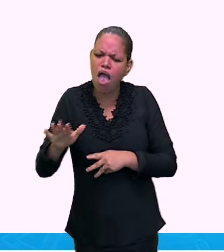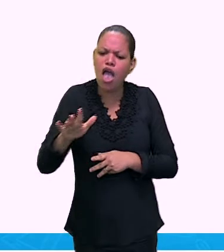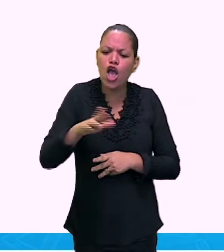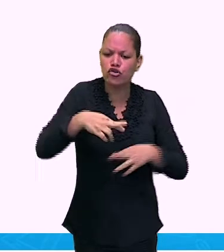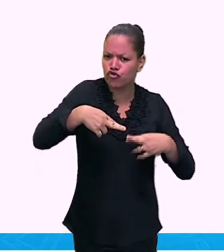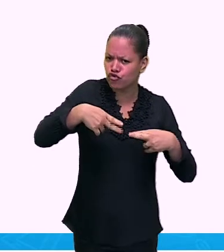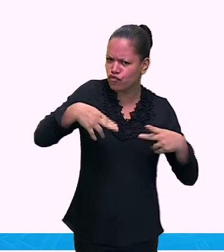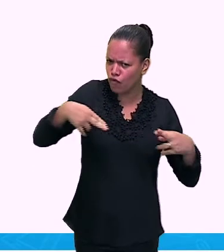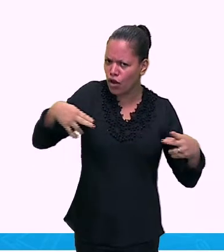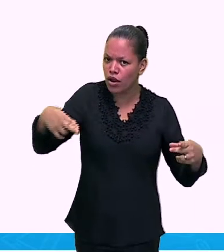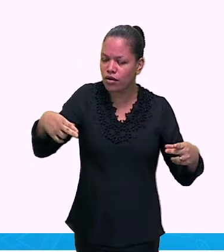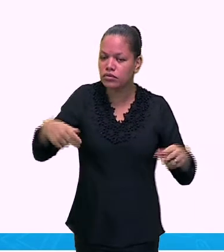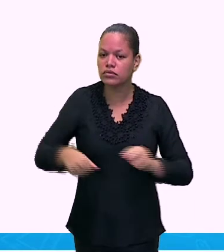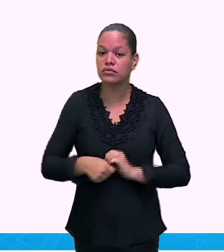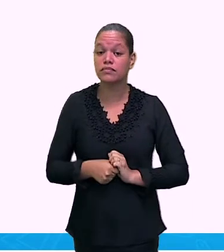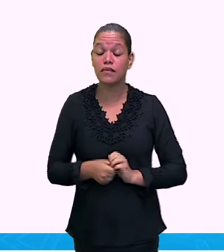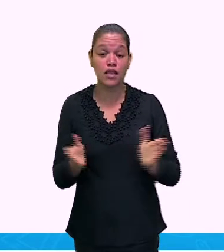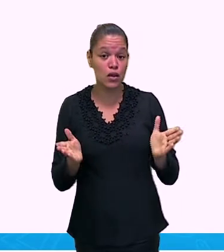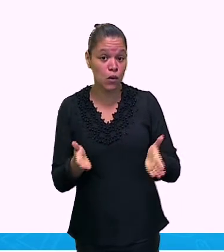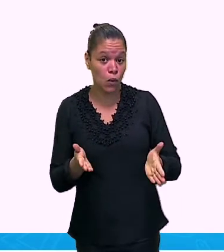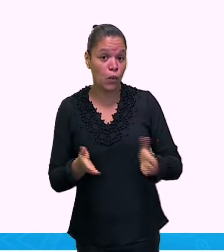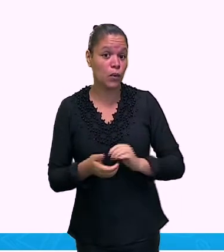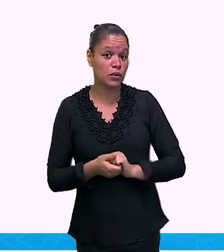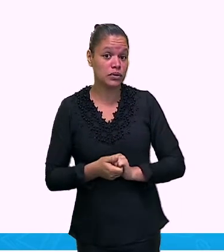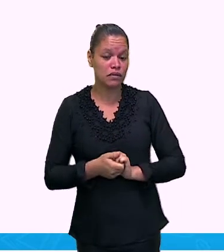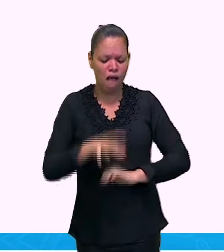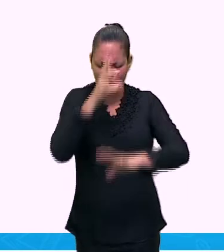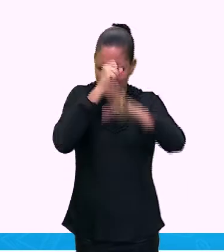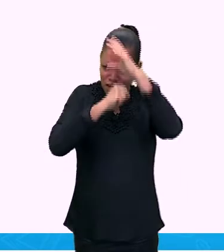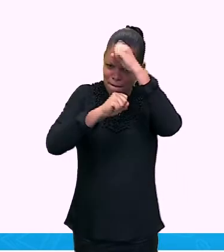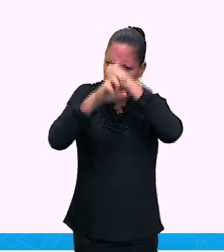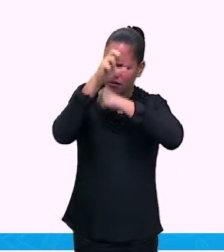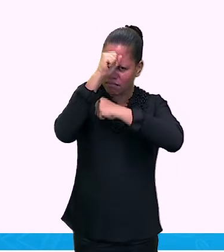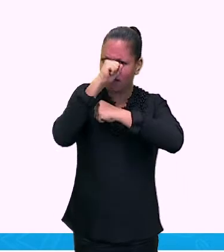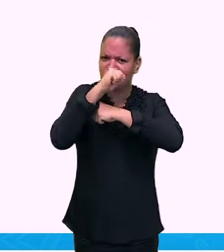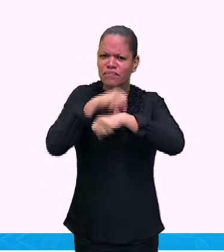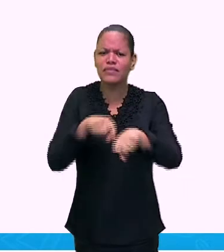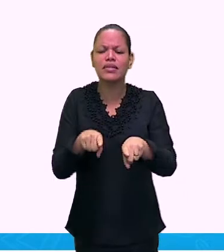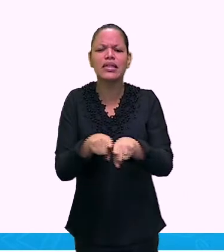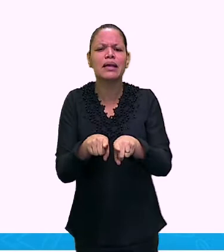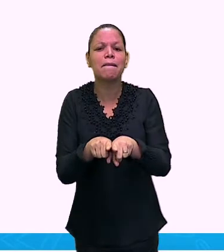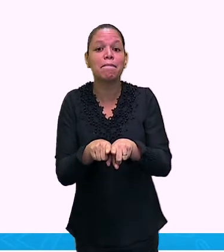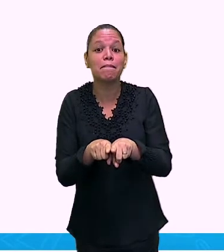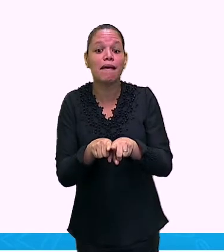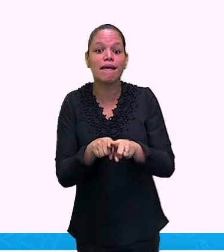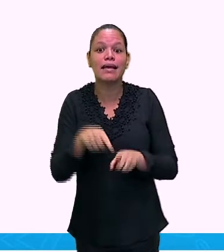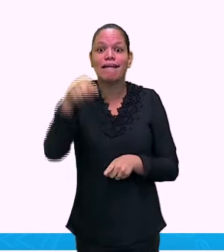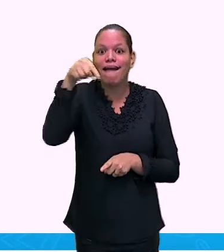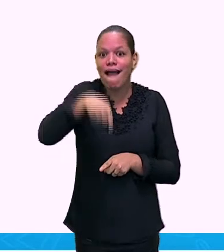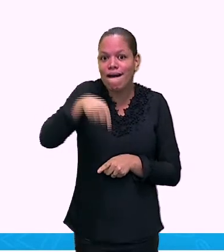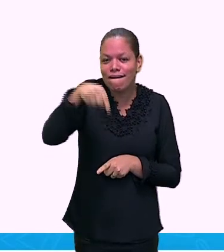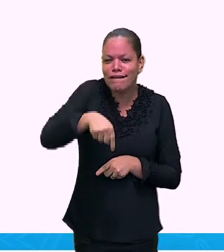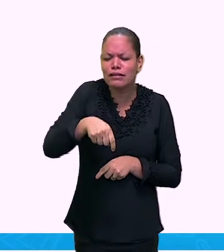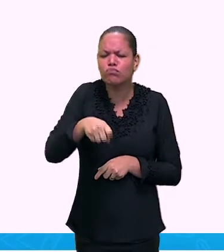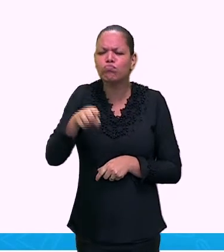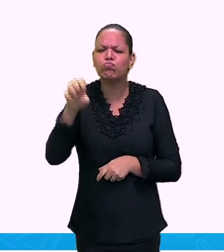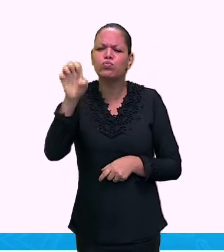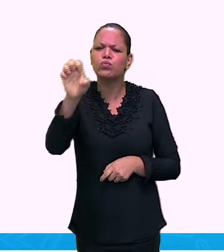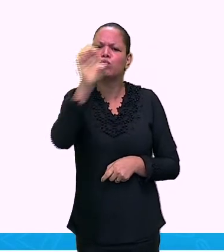Gerais, nós temos oito etnias. Nós temos oito tribos